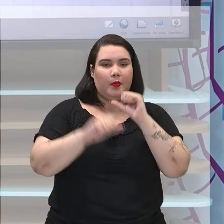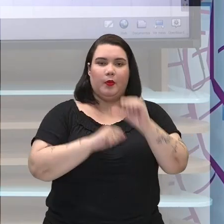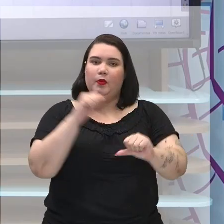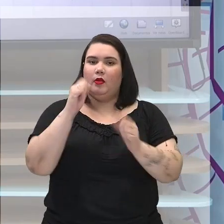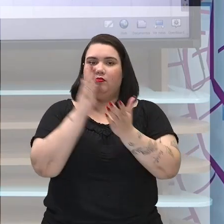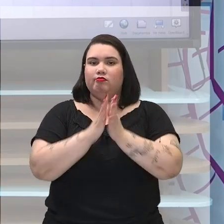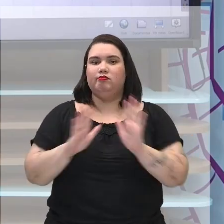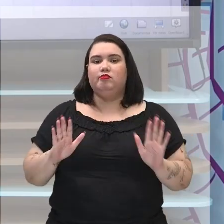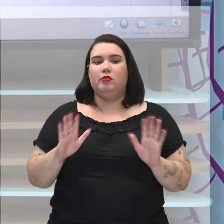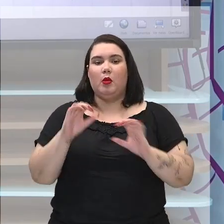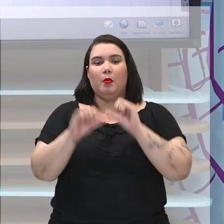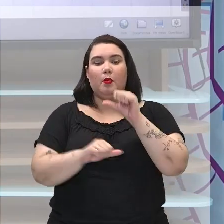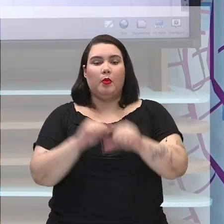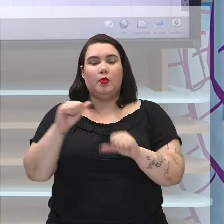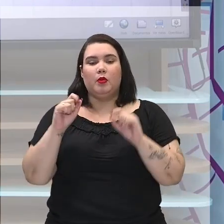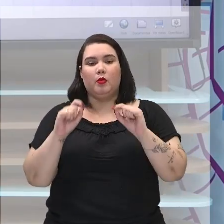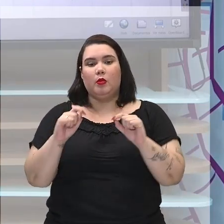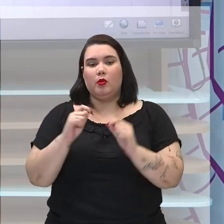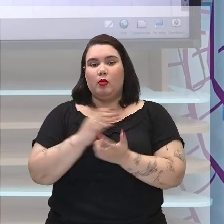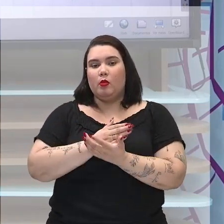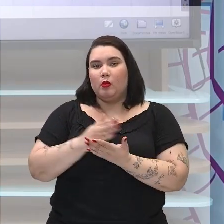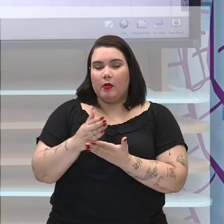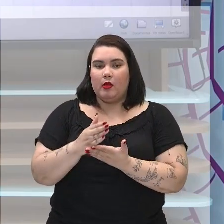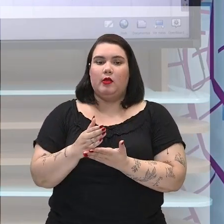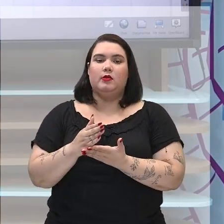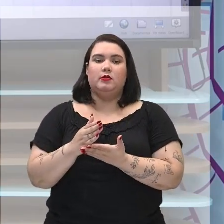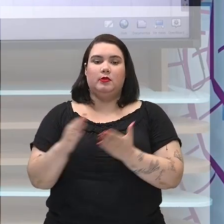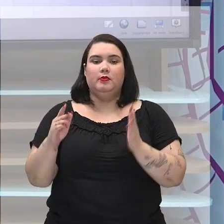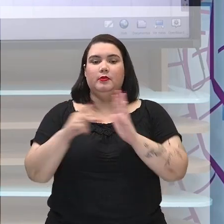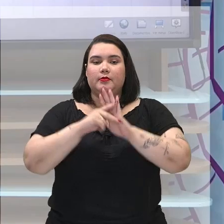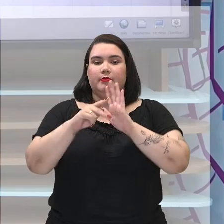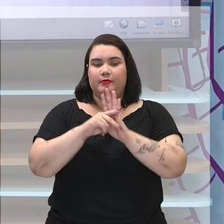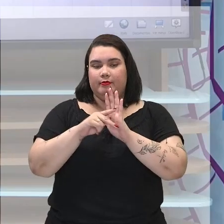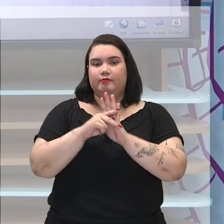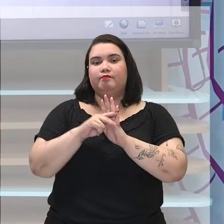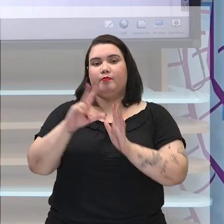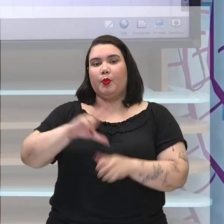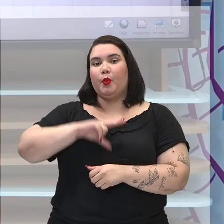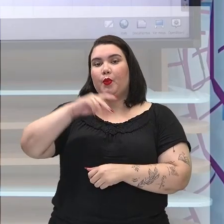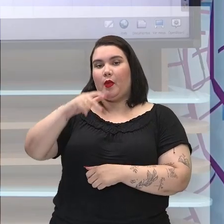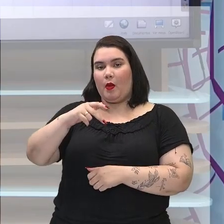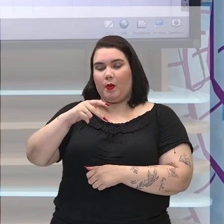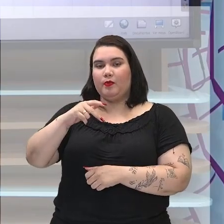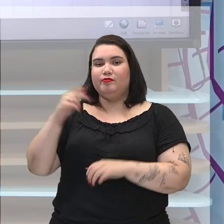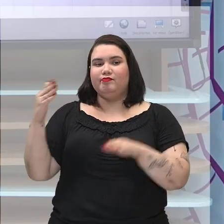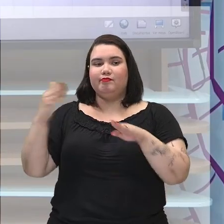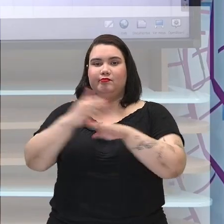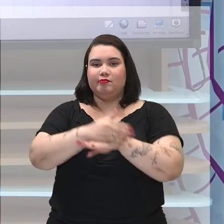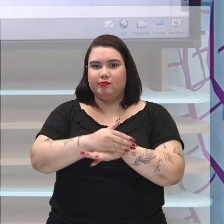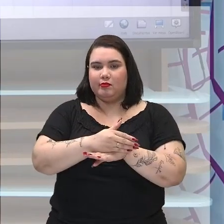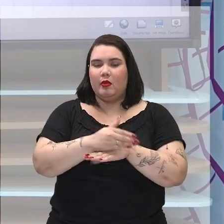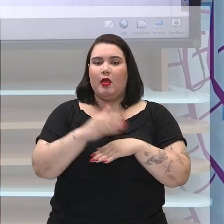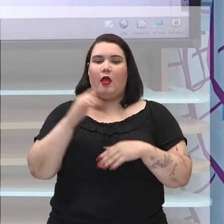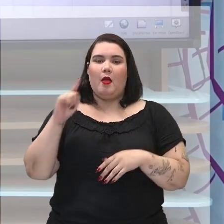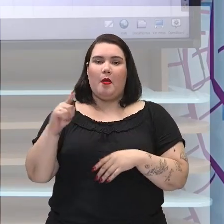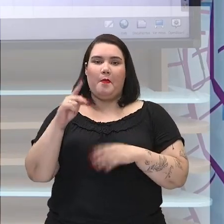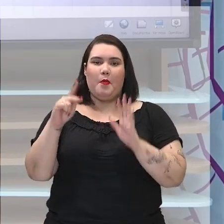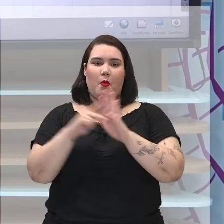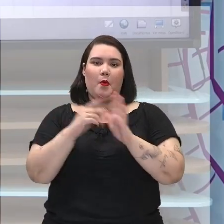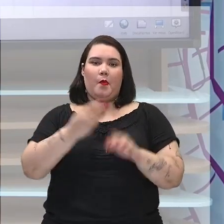sede da coroa portuguesa. Então essas